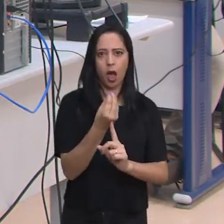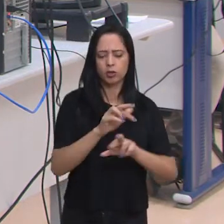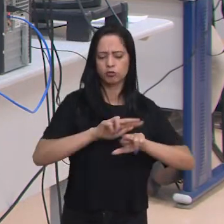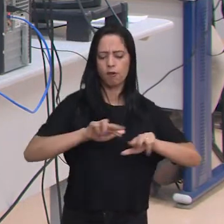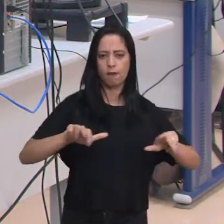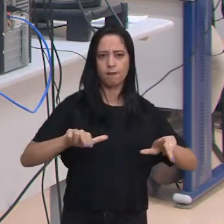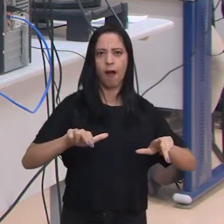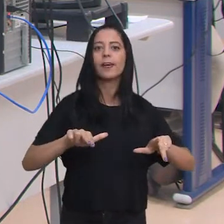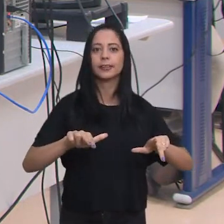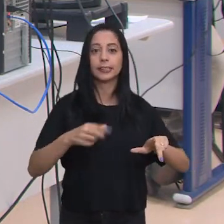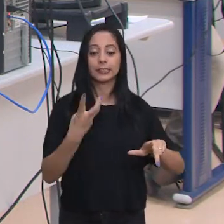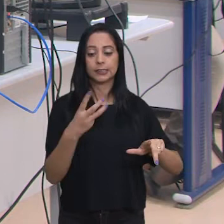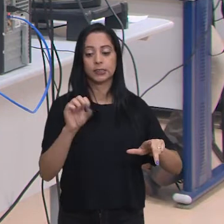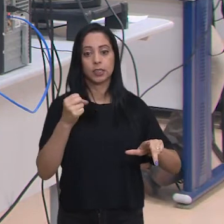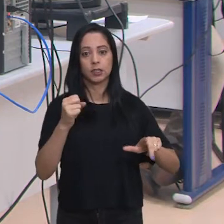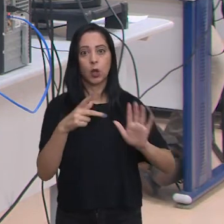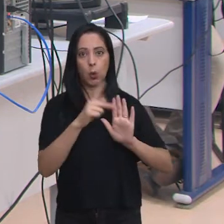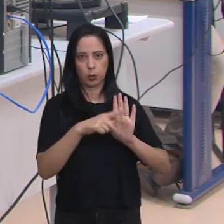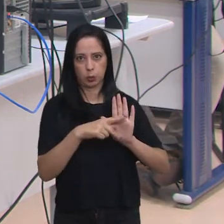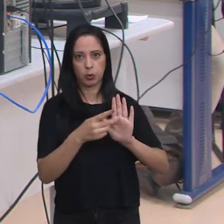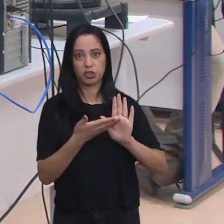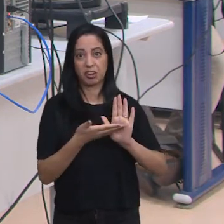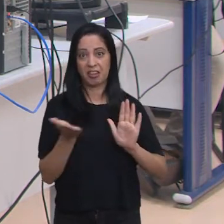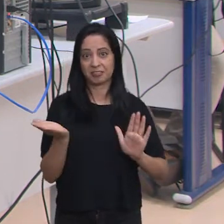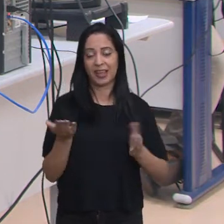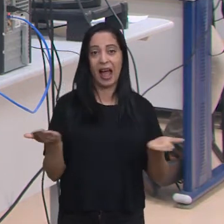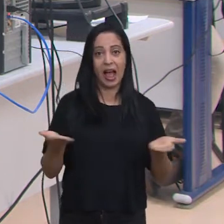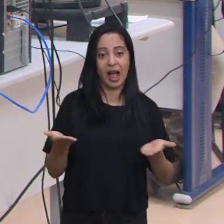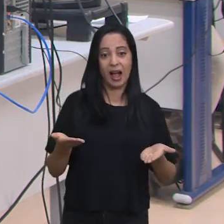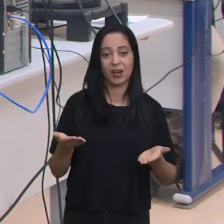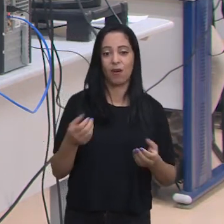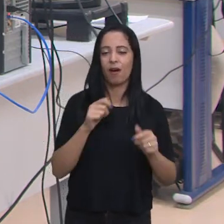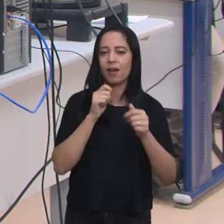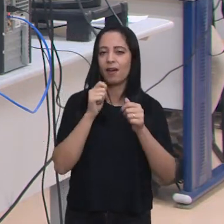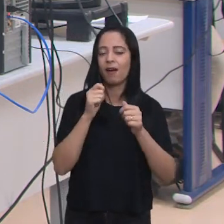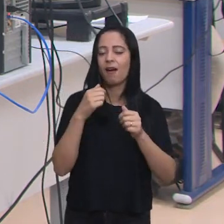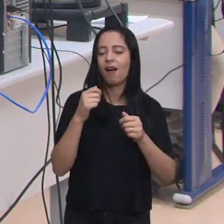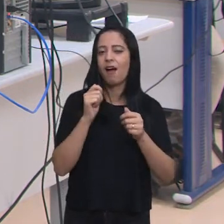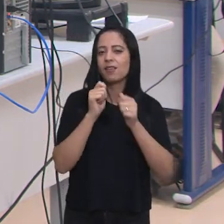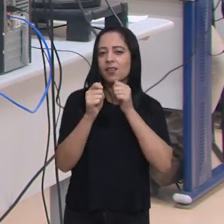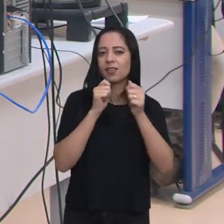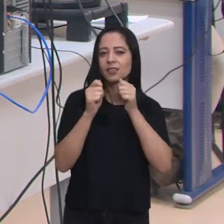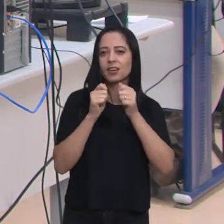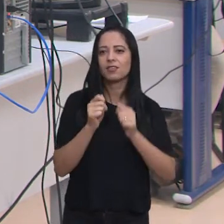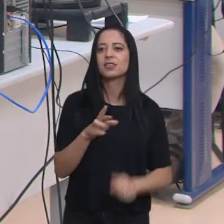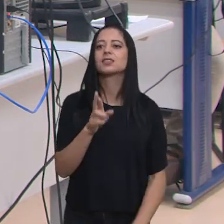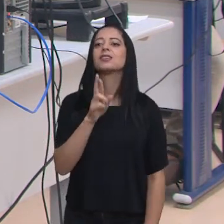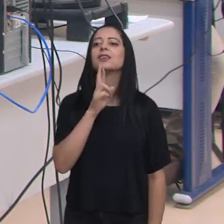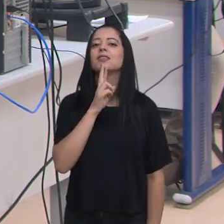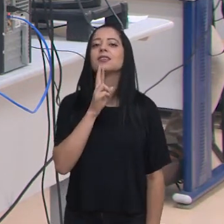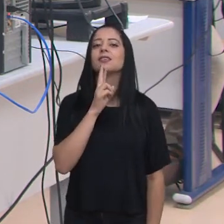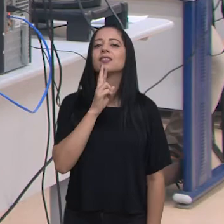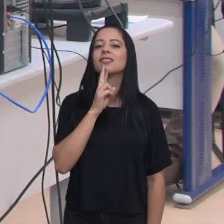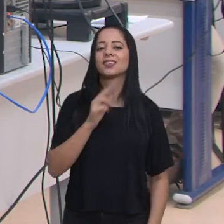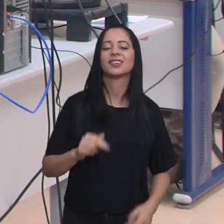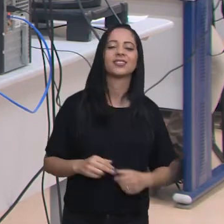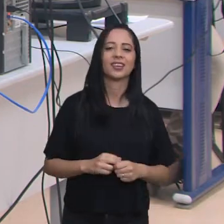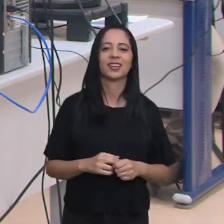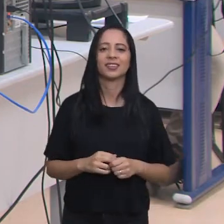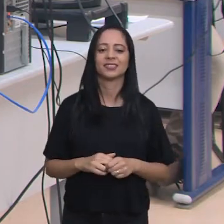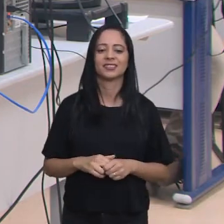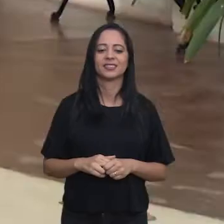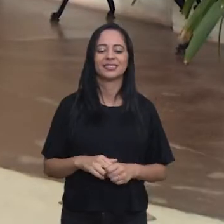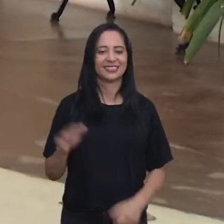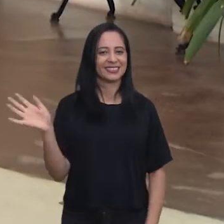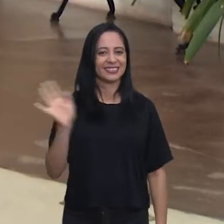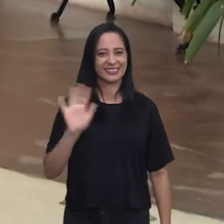38 projetos devem ser beneficiados. E a gente vai conversar com a repórter Rafael Franco, que vai trazer todas as informações para